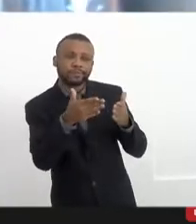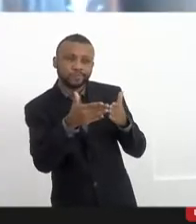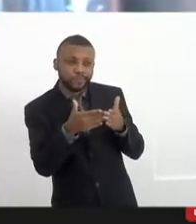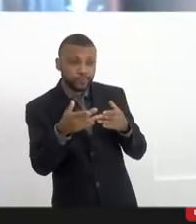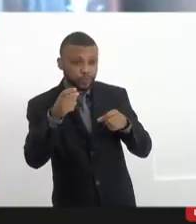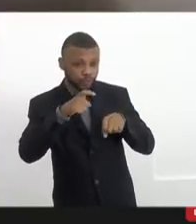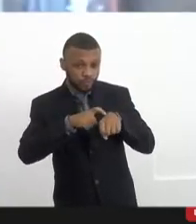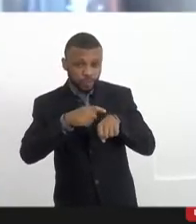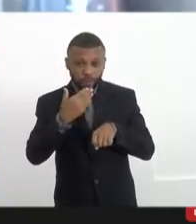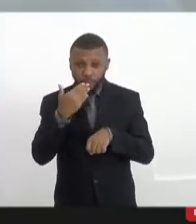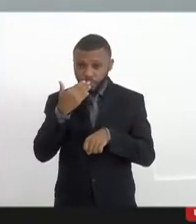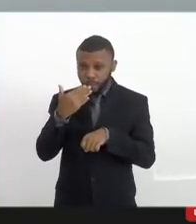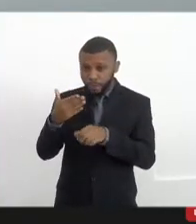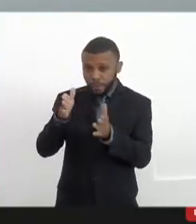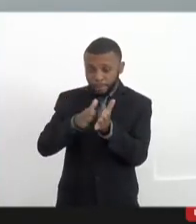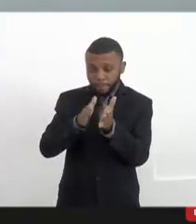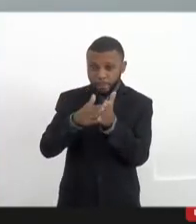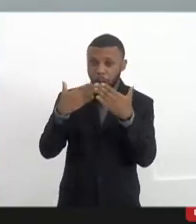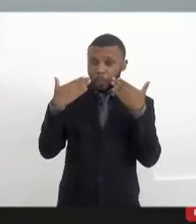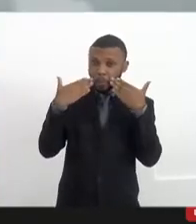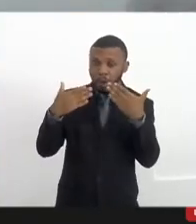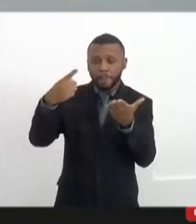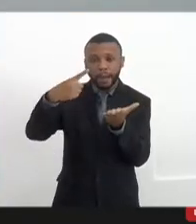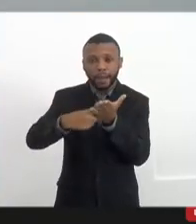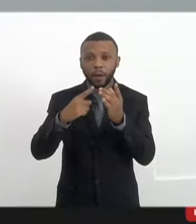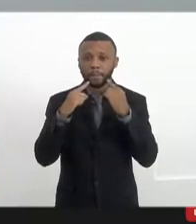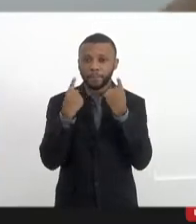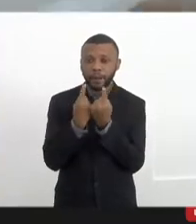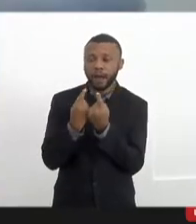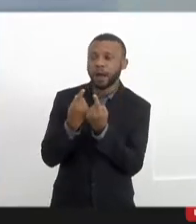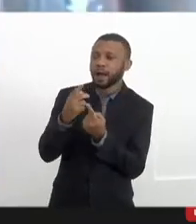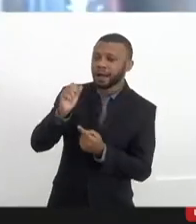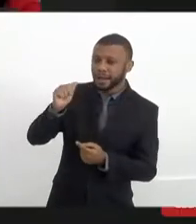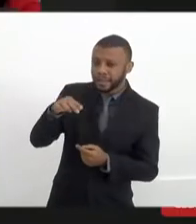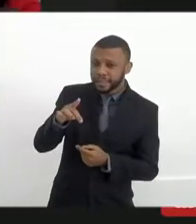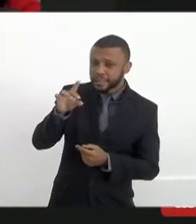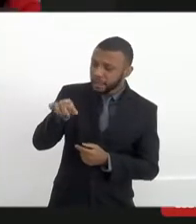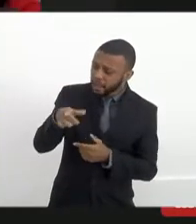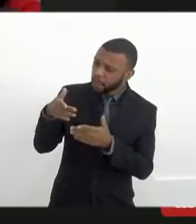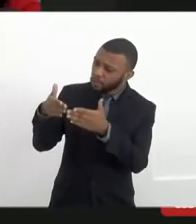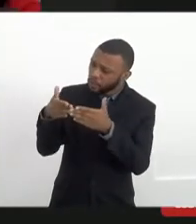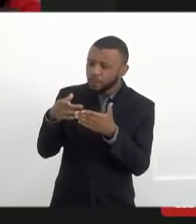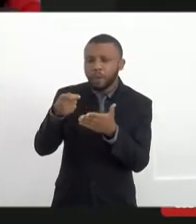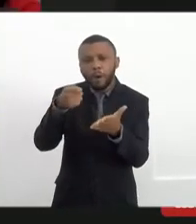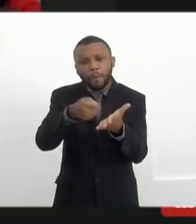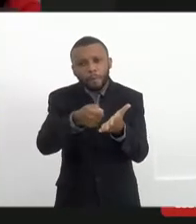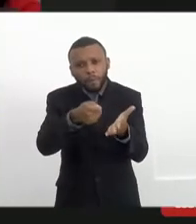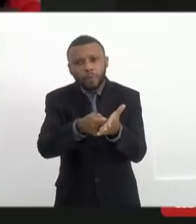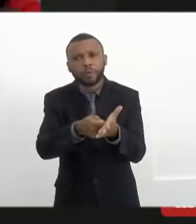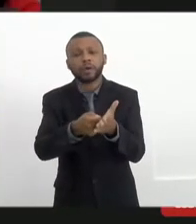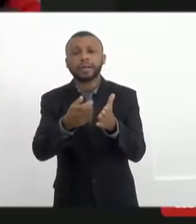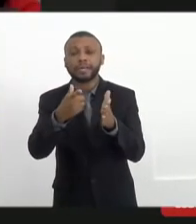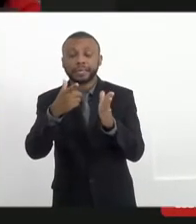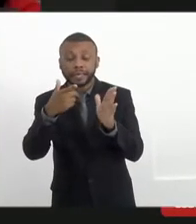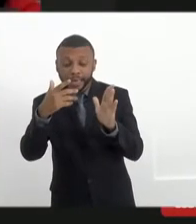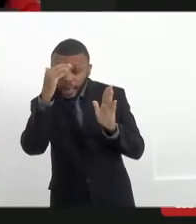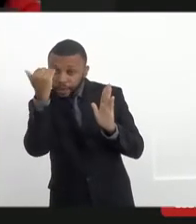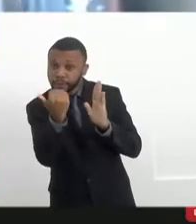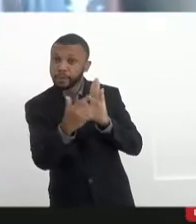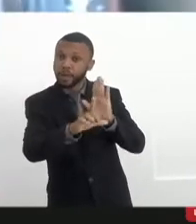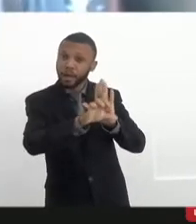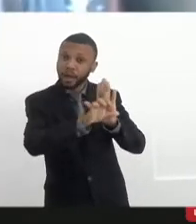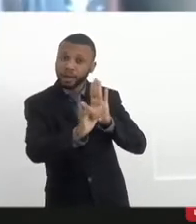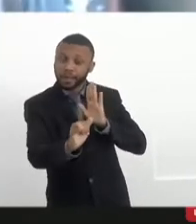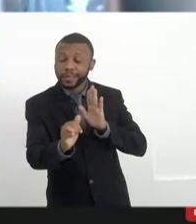cobrei publicamente na Assembleia, o André, eu falei, André, vamos apertar o governo por cumpra-se da lei. Ele falou, Mink, eu